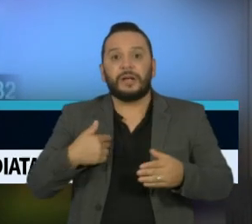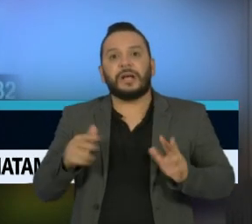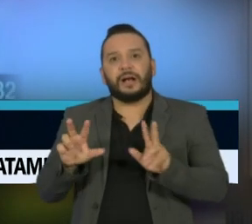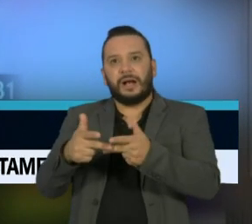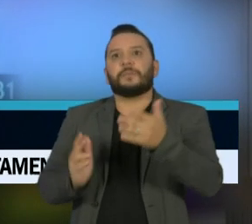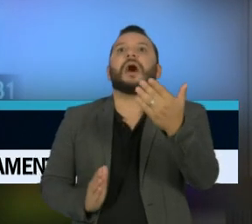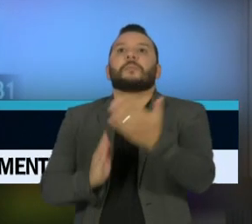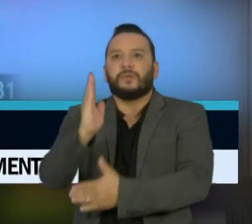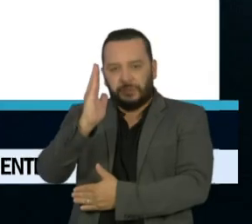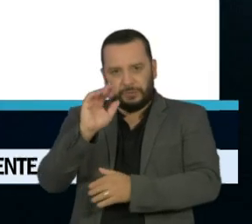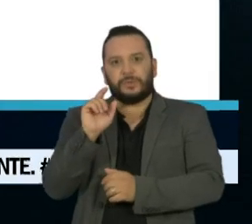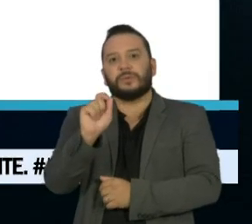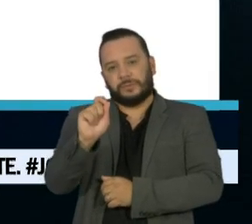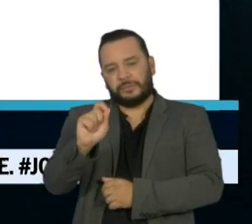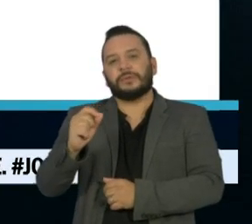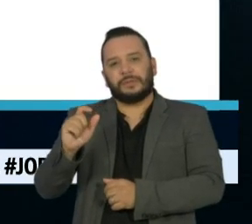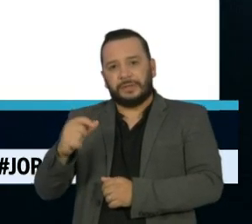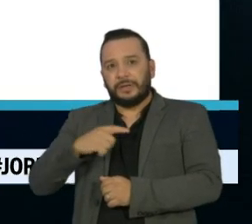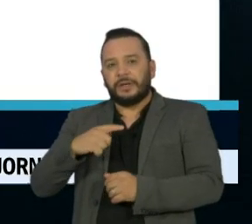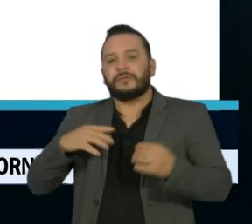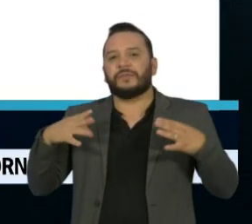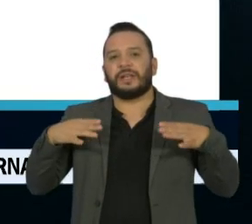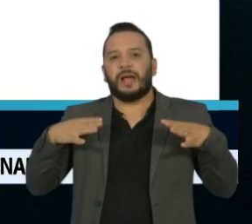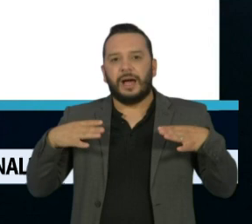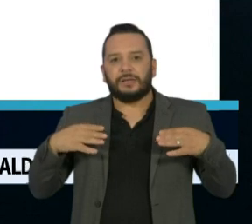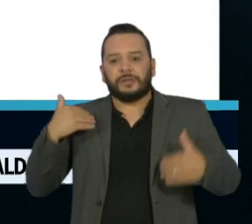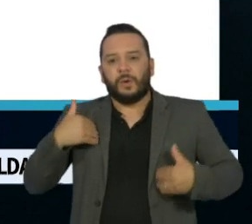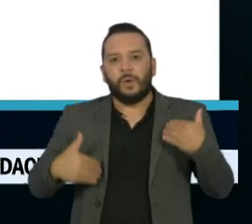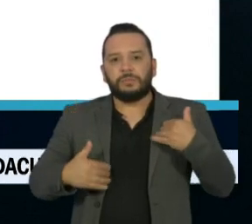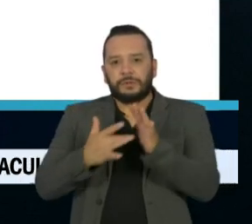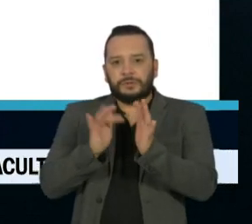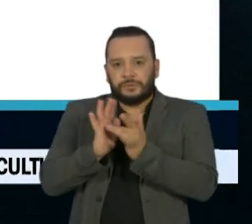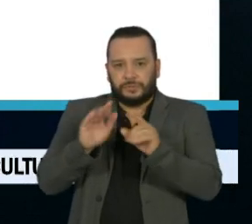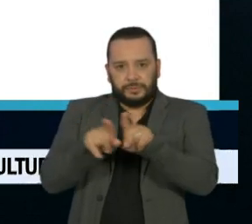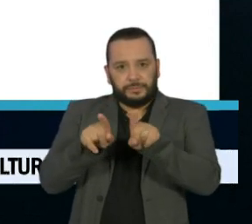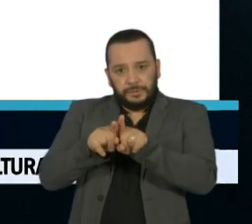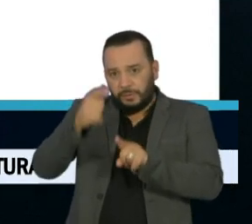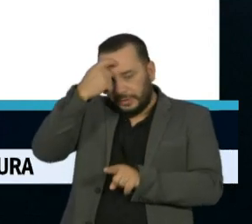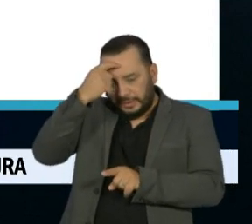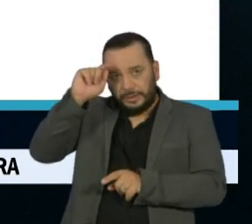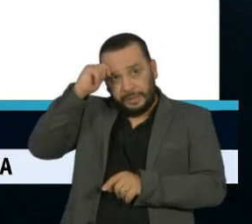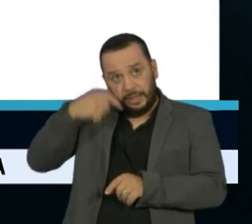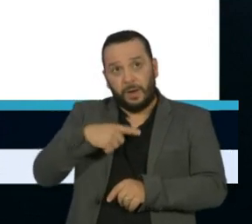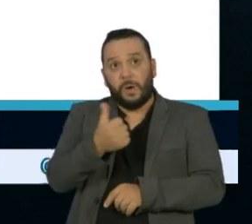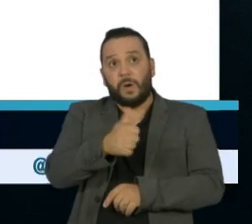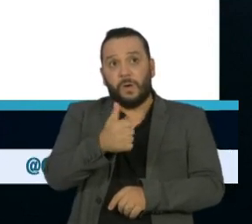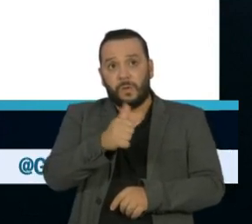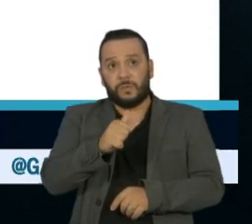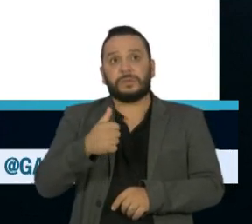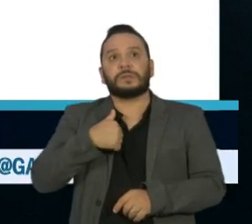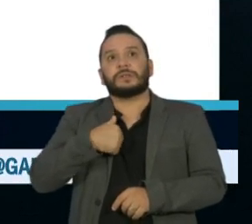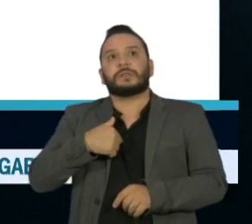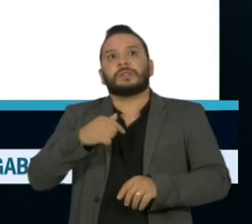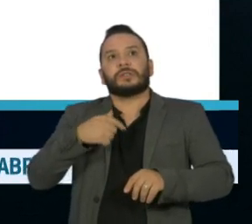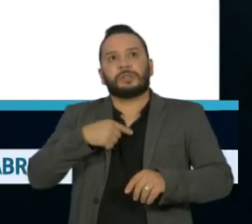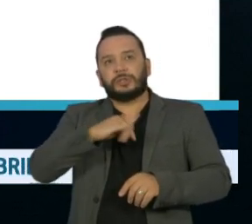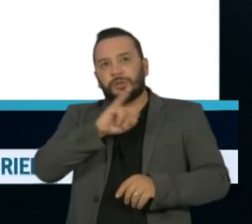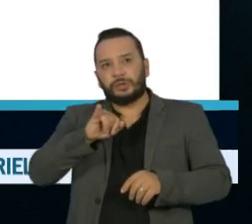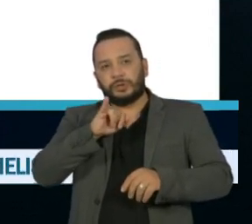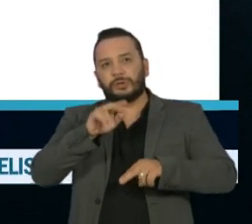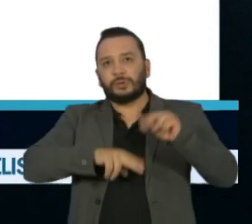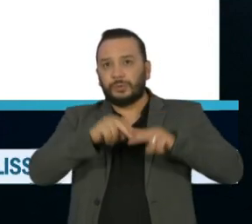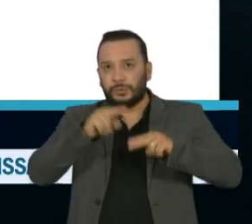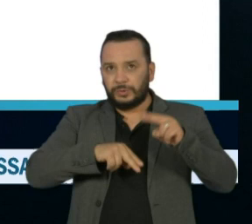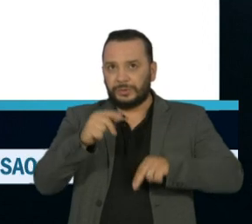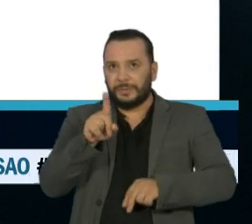a mudança dos feriados de Corpus Christi e da Consciência Negra, comemorados nos dias 11 de junho e 20 de novembro, respectivamente,